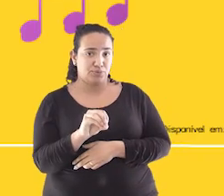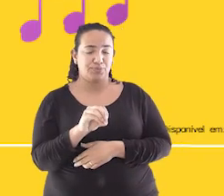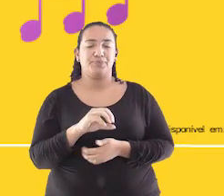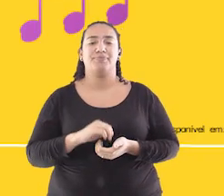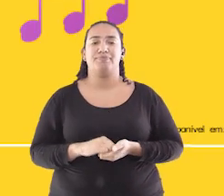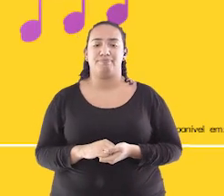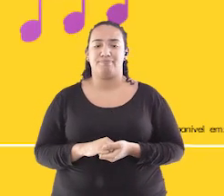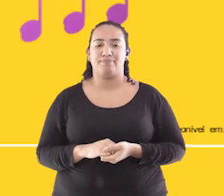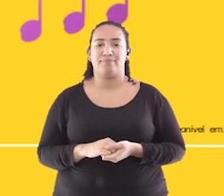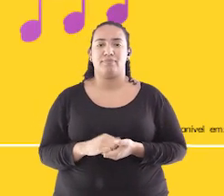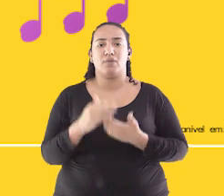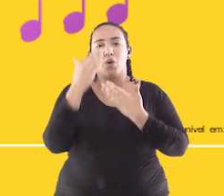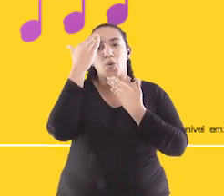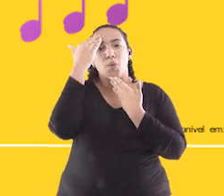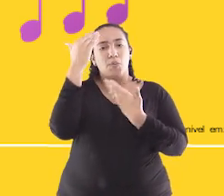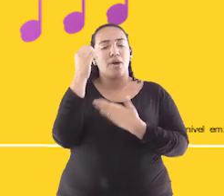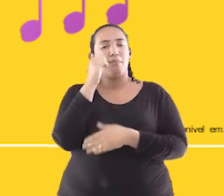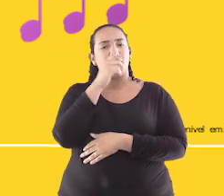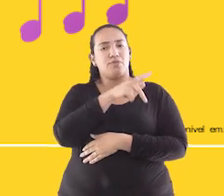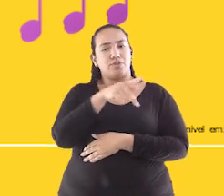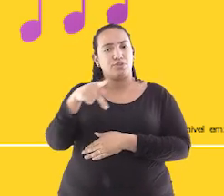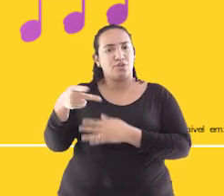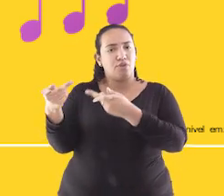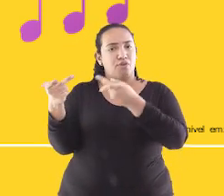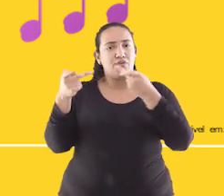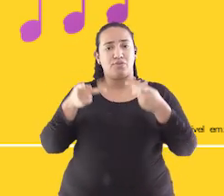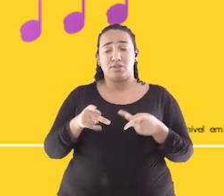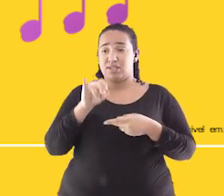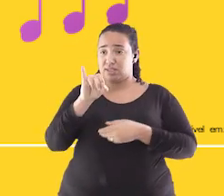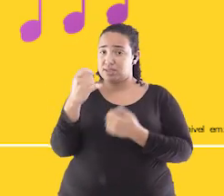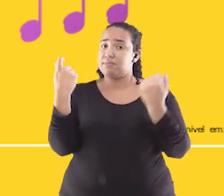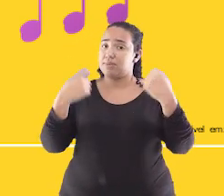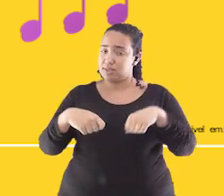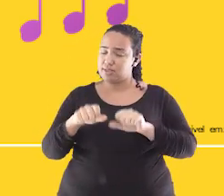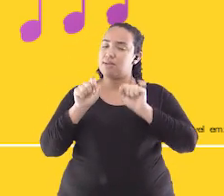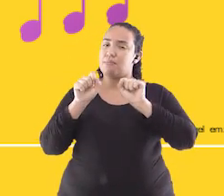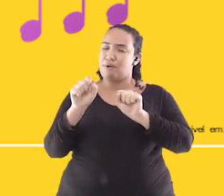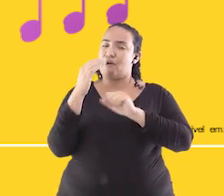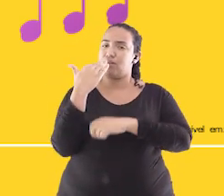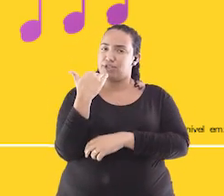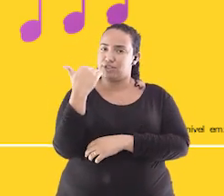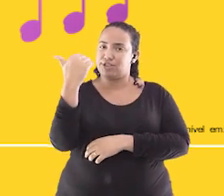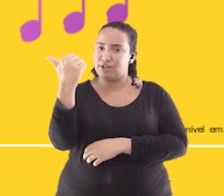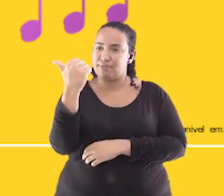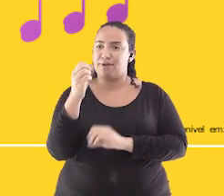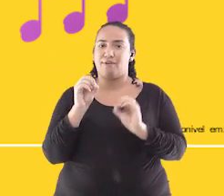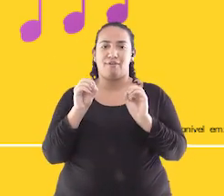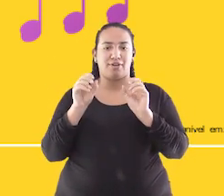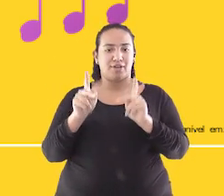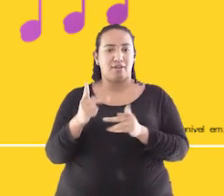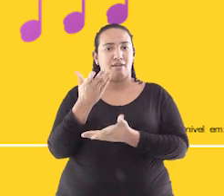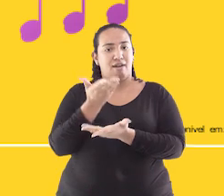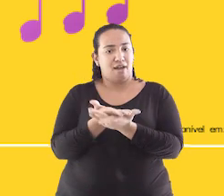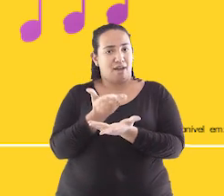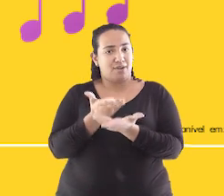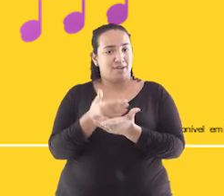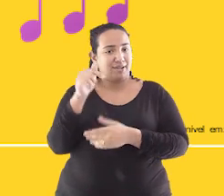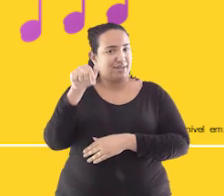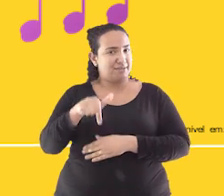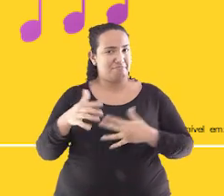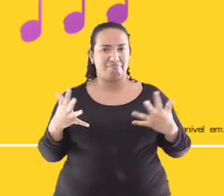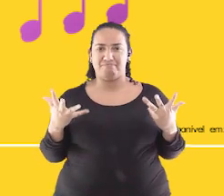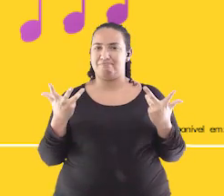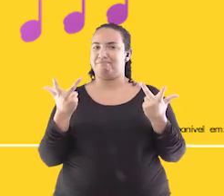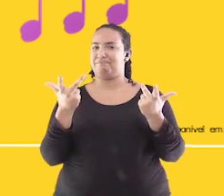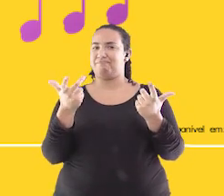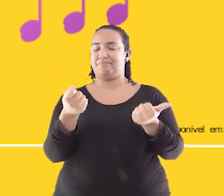Lediana, obrigado a você pelo convite Sempre que precisar, estou aqui para participar das suas aulas Que, para dizer a verdade, são maravilhosas